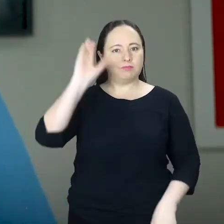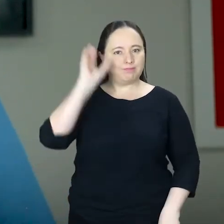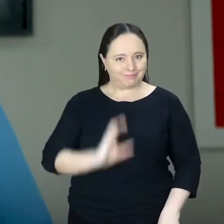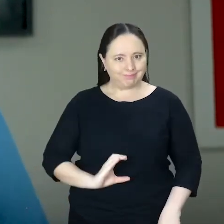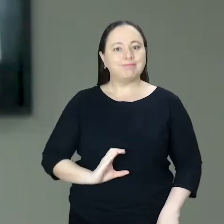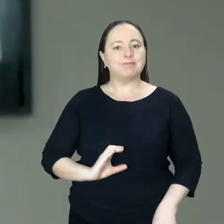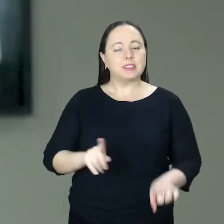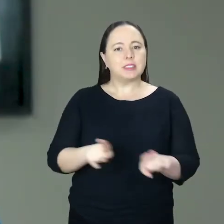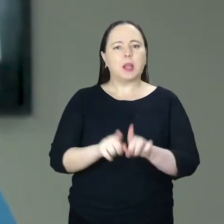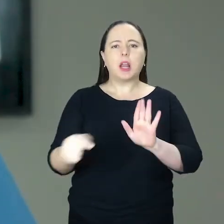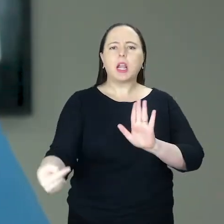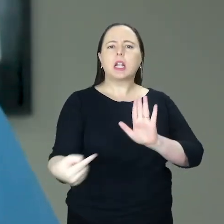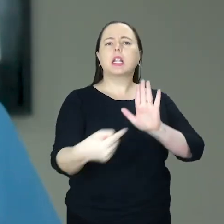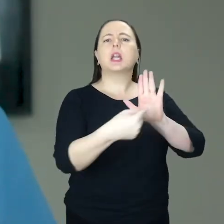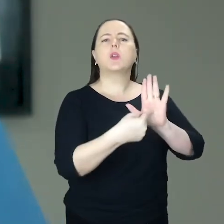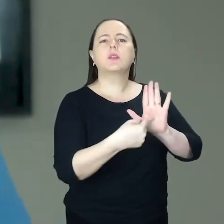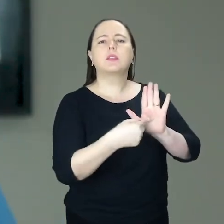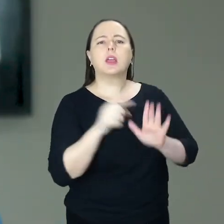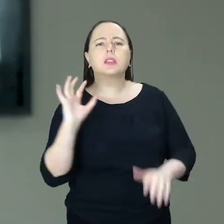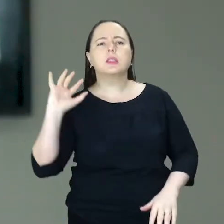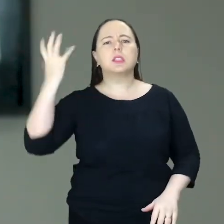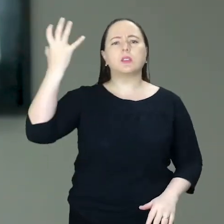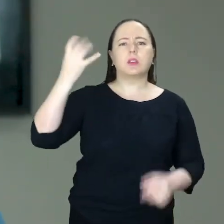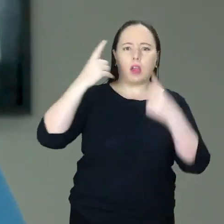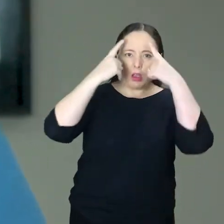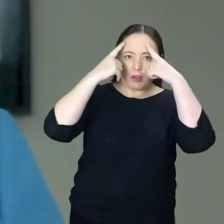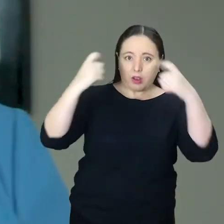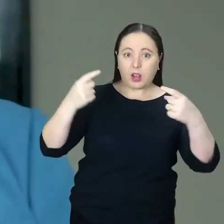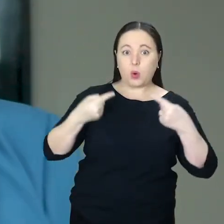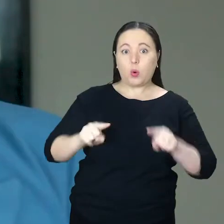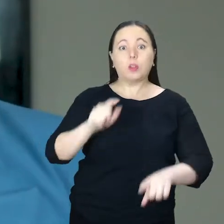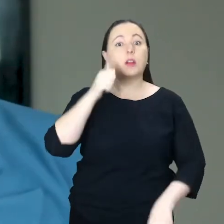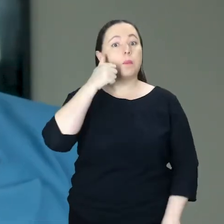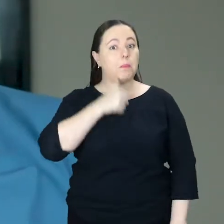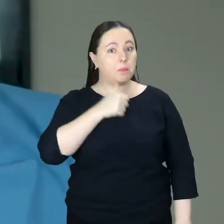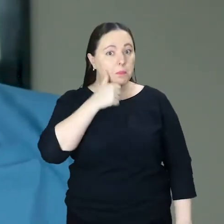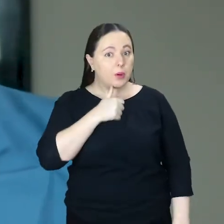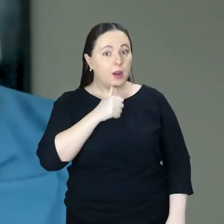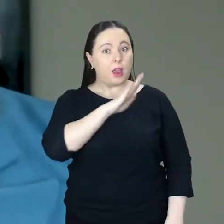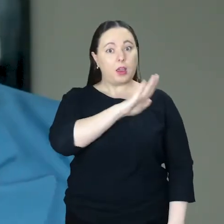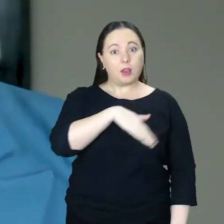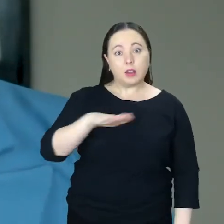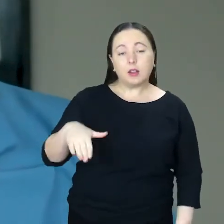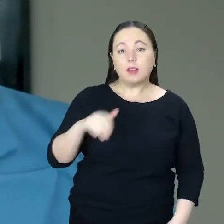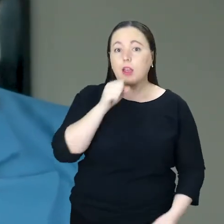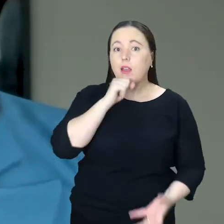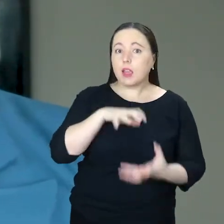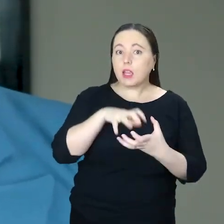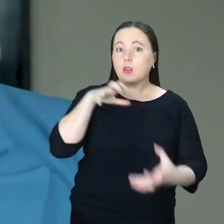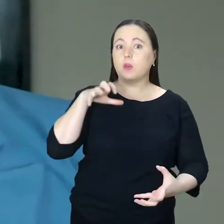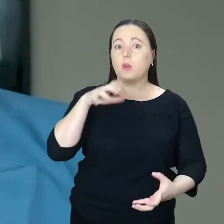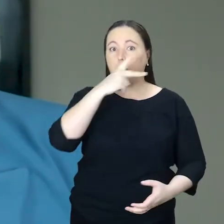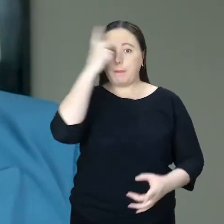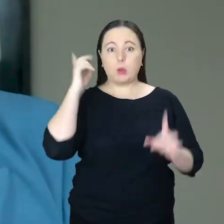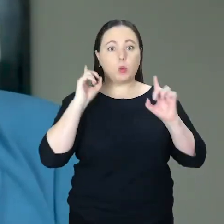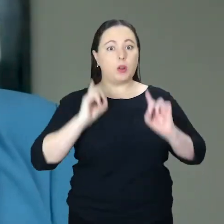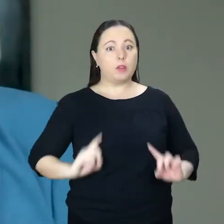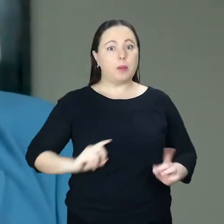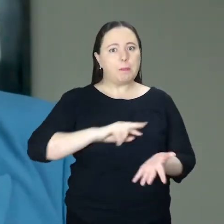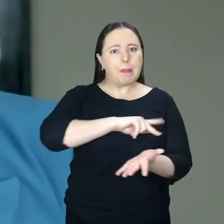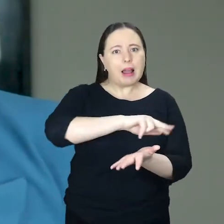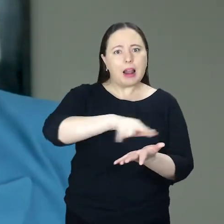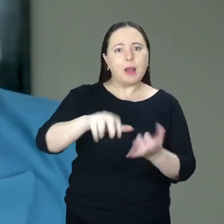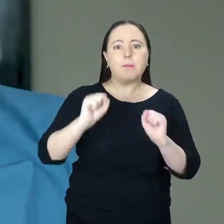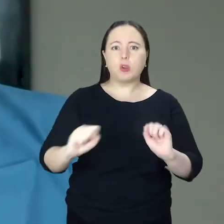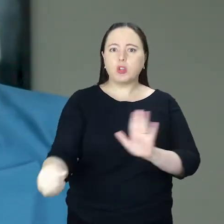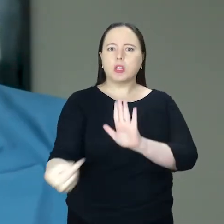cidadão e denunciar aquelas situações de violência contra a mulher, a criança, o idoso, a pessoa com